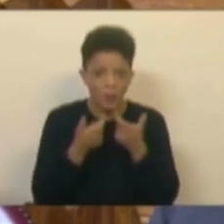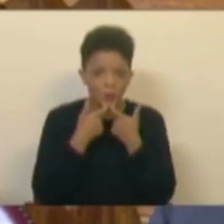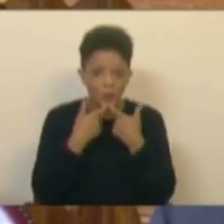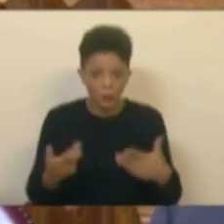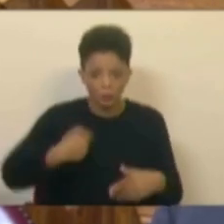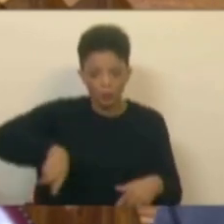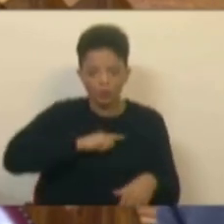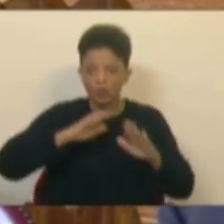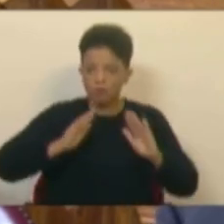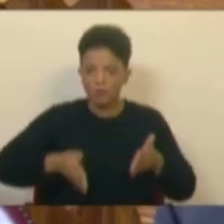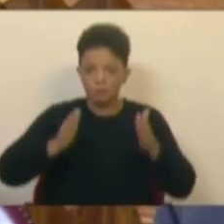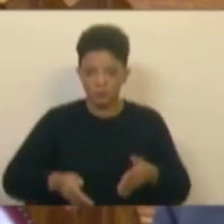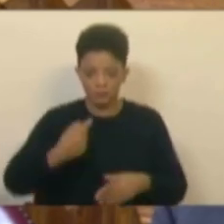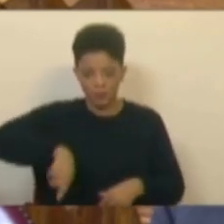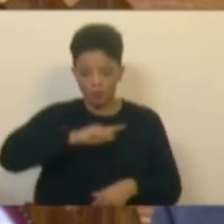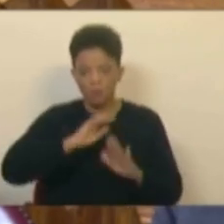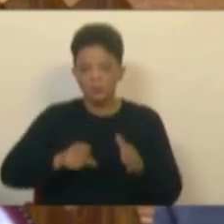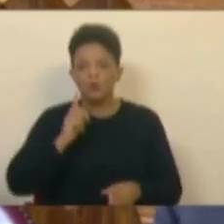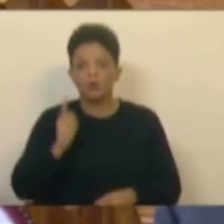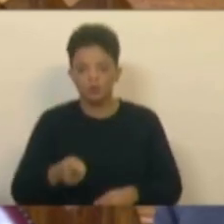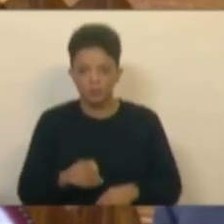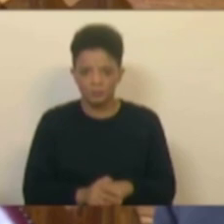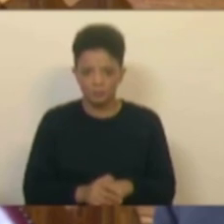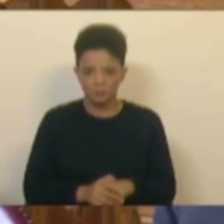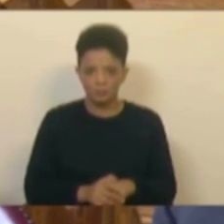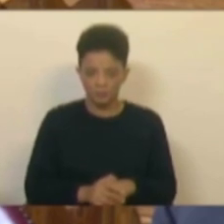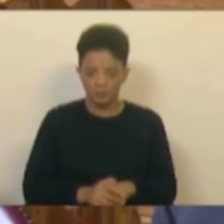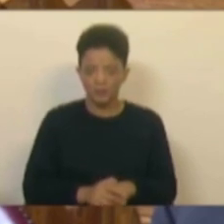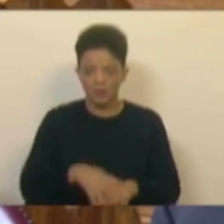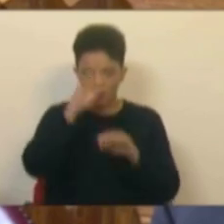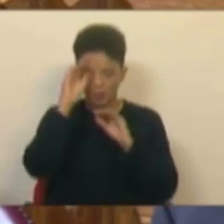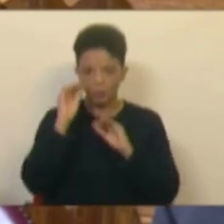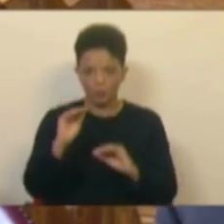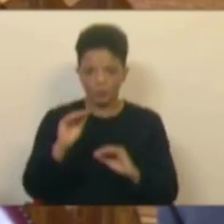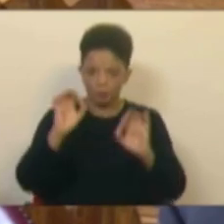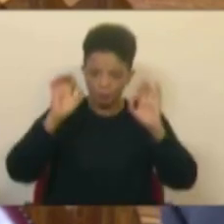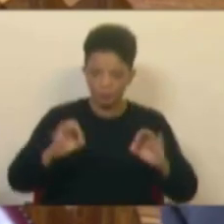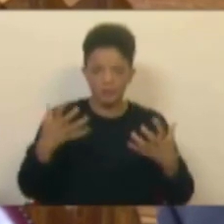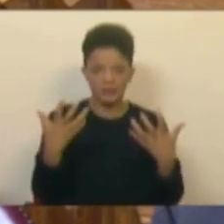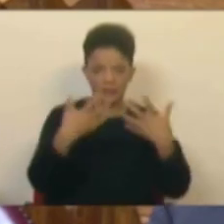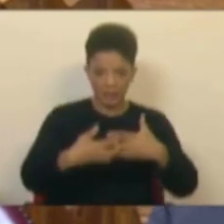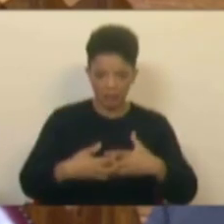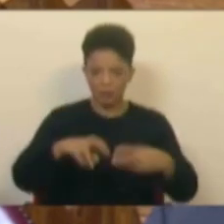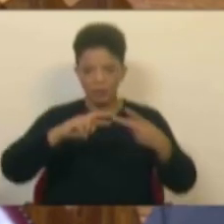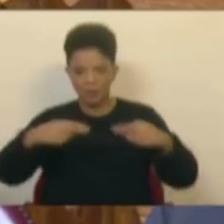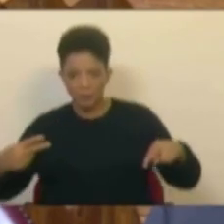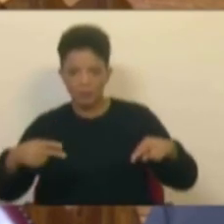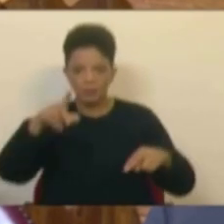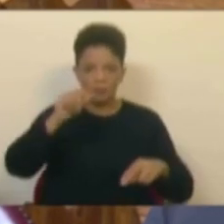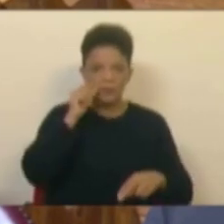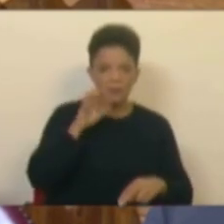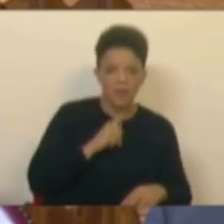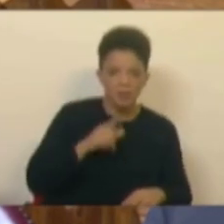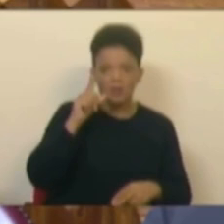não precisamos de fazer. Aquilo que precisamos de fazer é de convocar os Estados Gerais da Educação, ter os sindicatos, ter as autarquias, ter os pais,